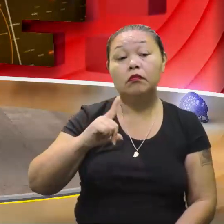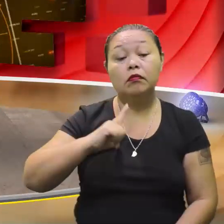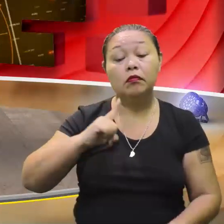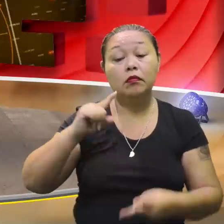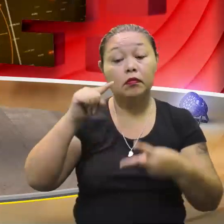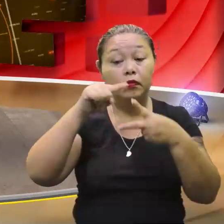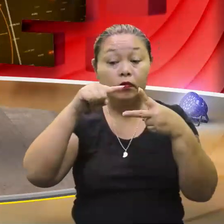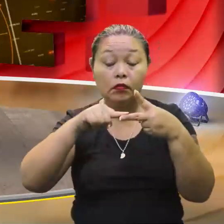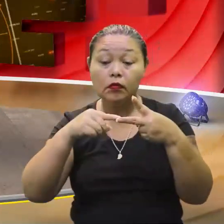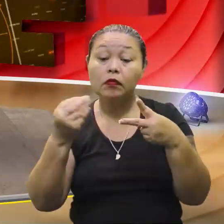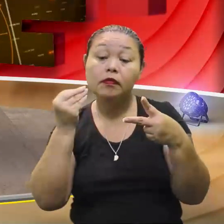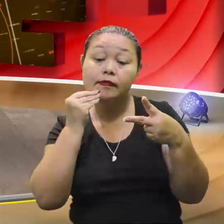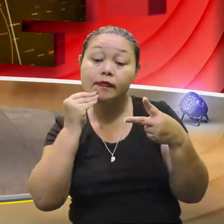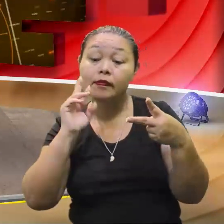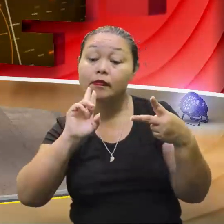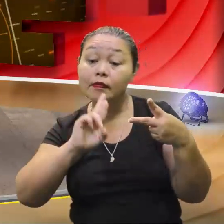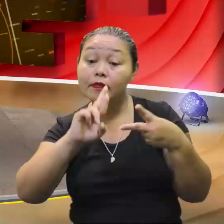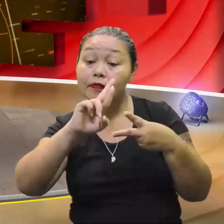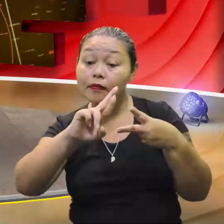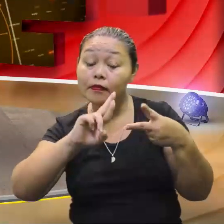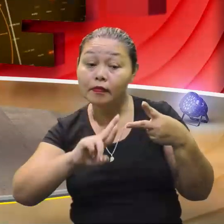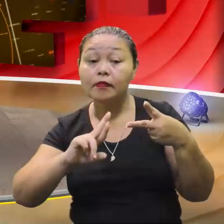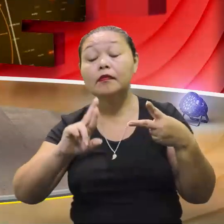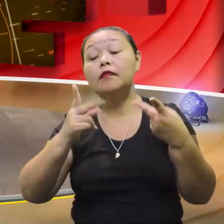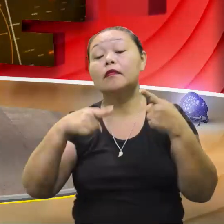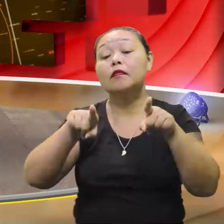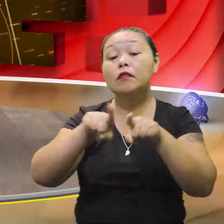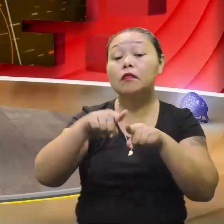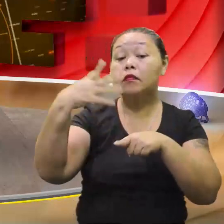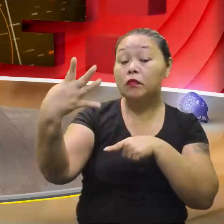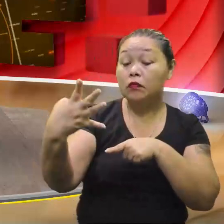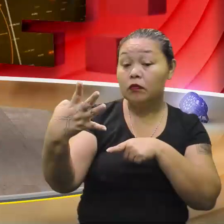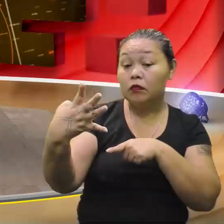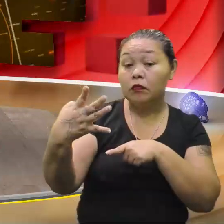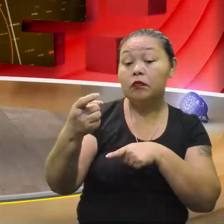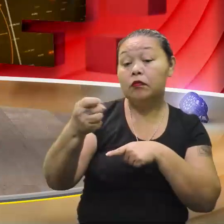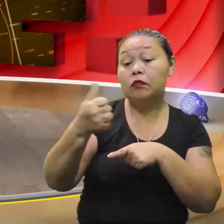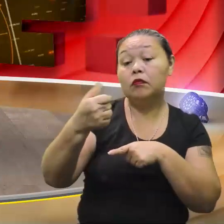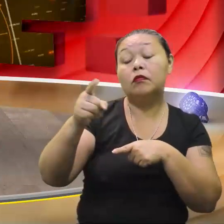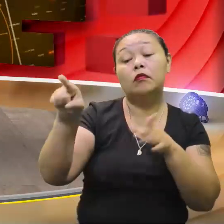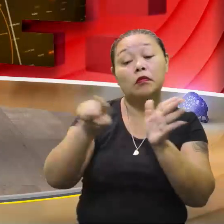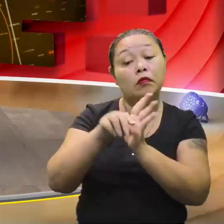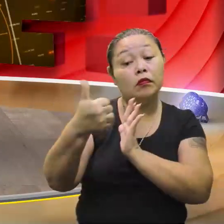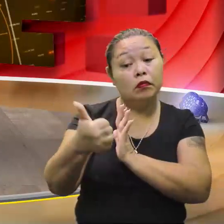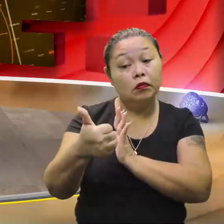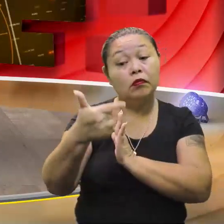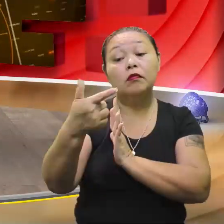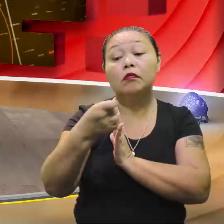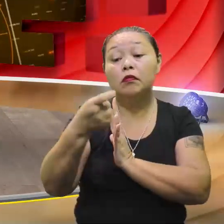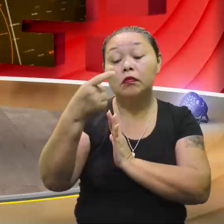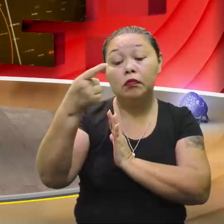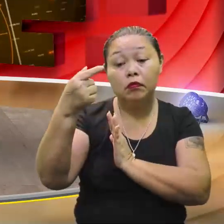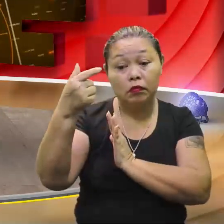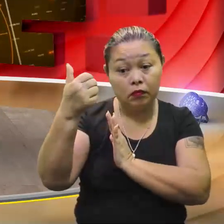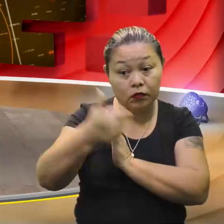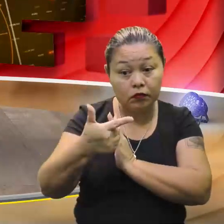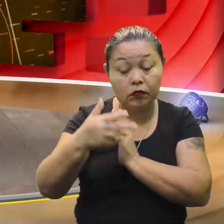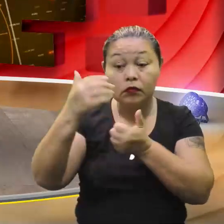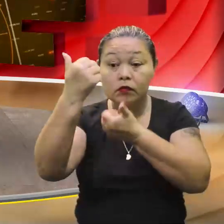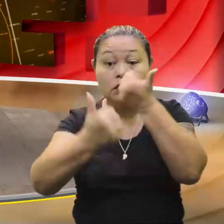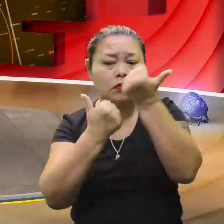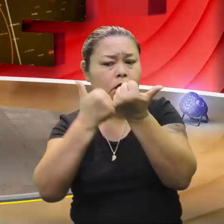a gente tem duas possibilidades de resposta. Então, tanto 4, X1, quanto menos 1, X2, se a gente